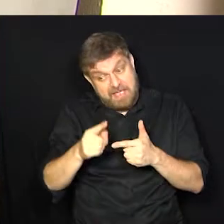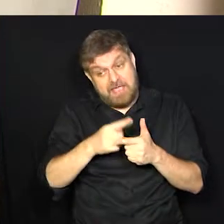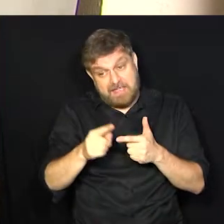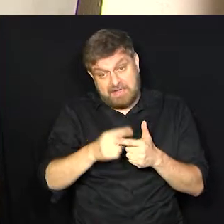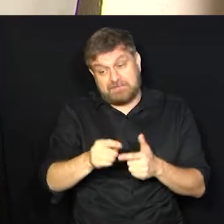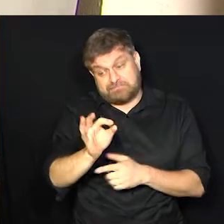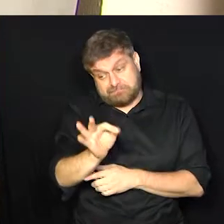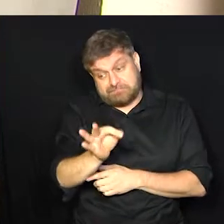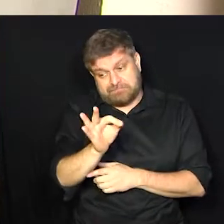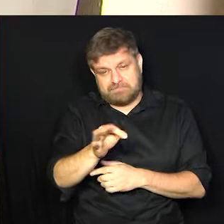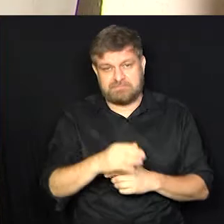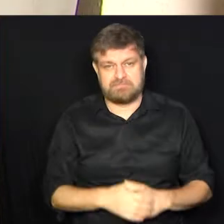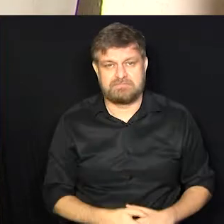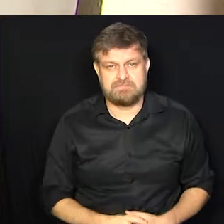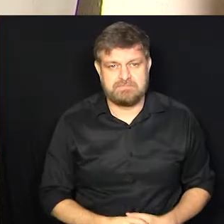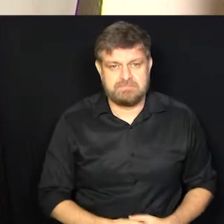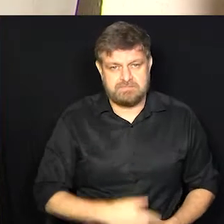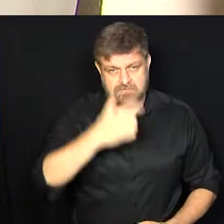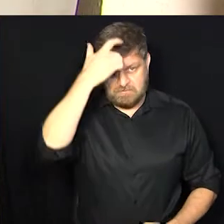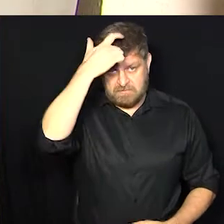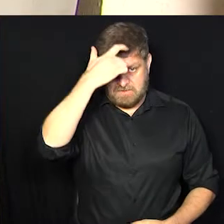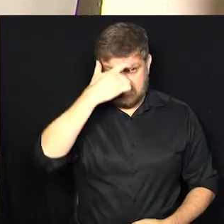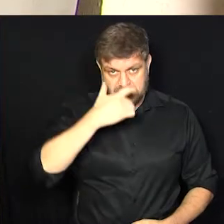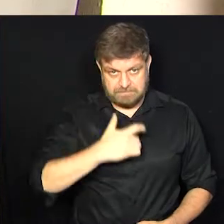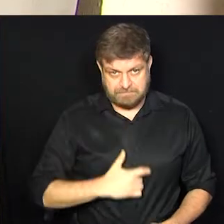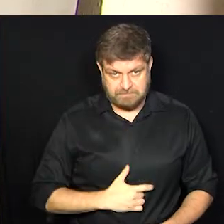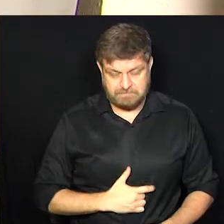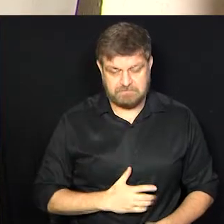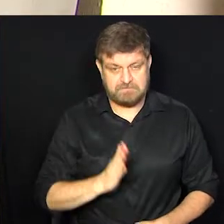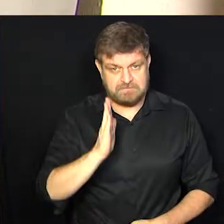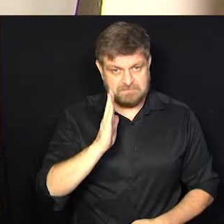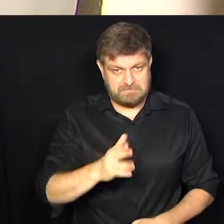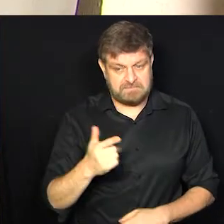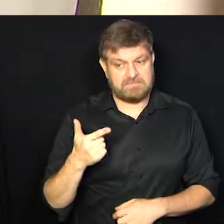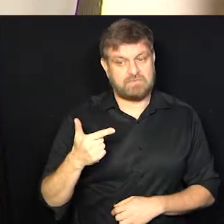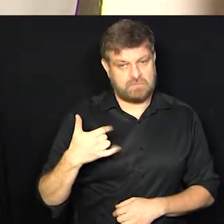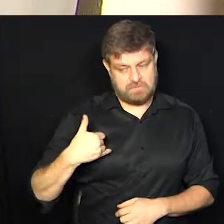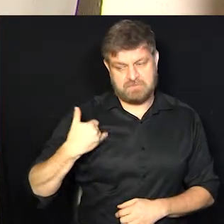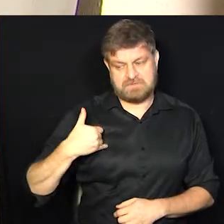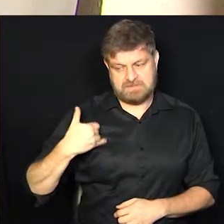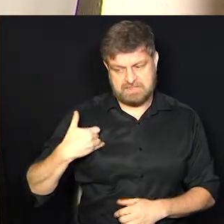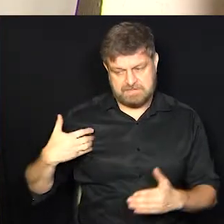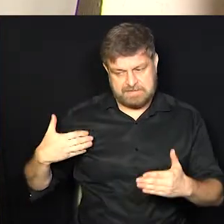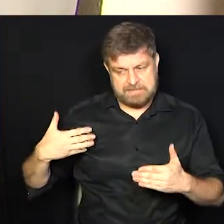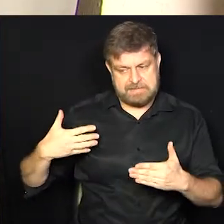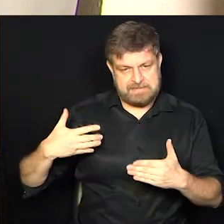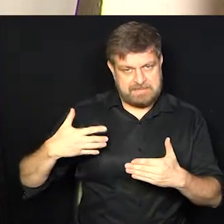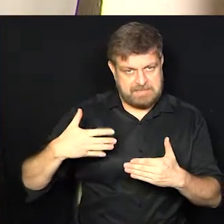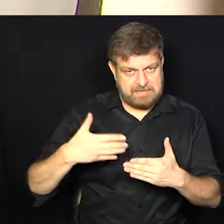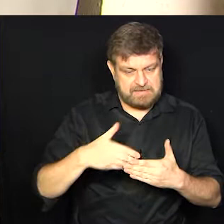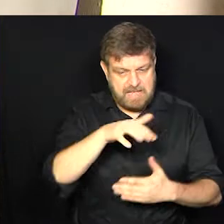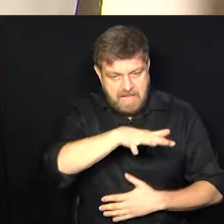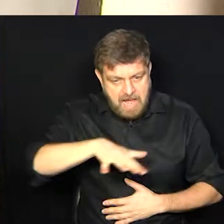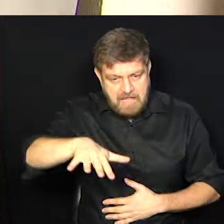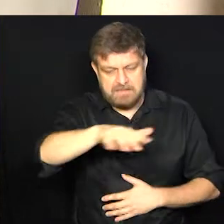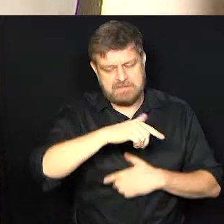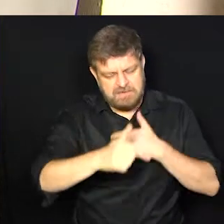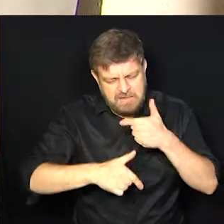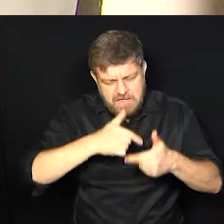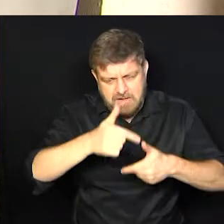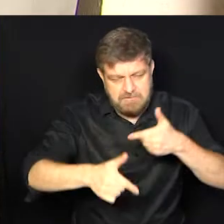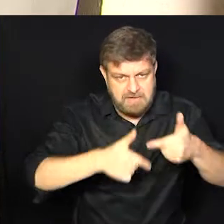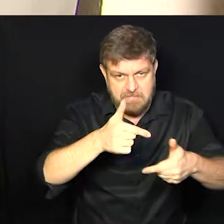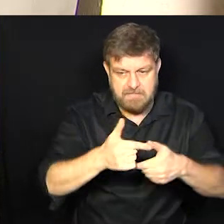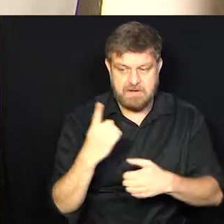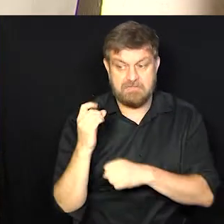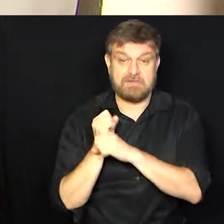Por isso que, assim, eu passo unha desde os 12, atuo na área 10